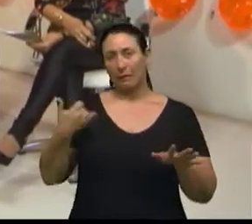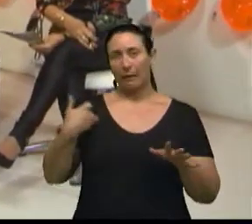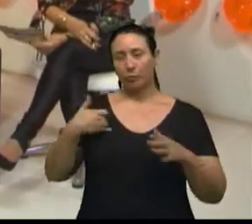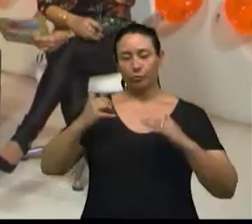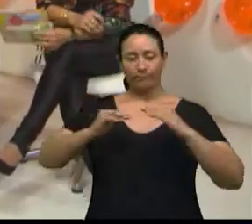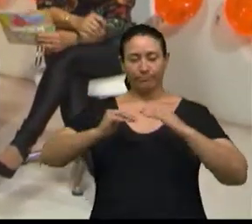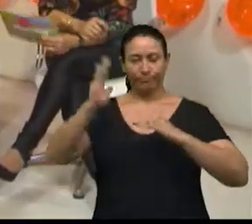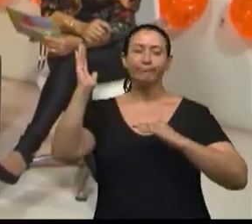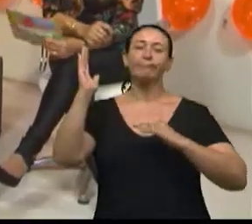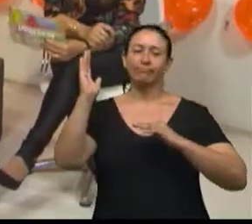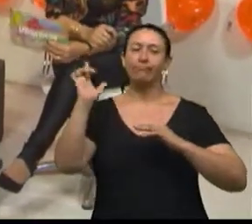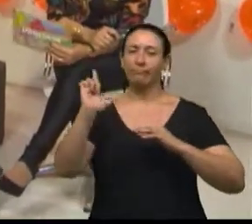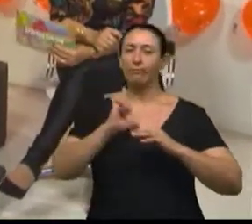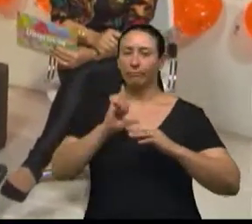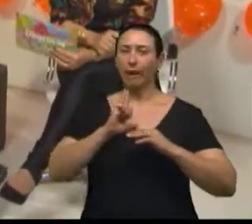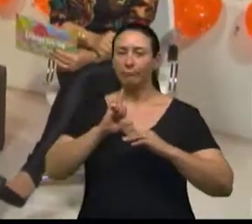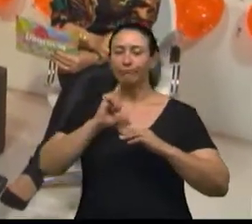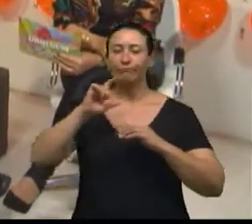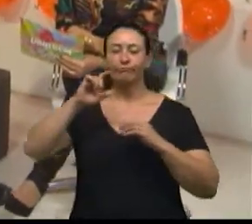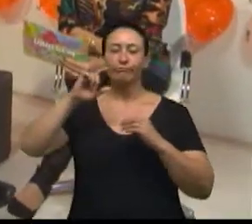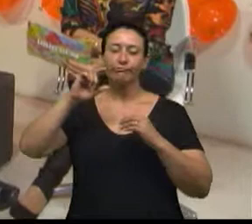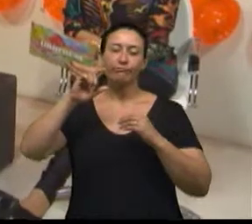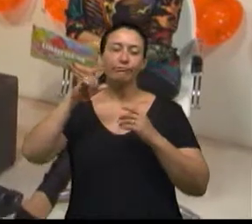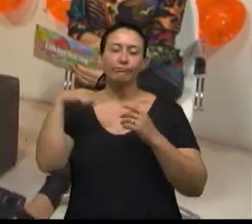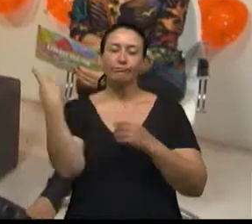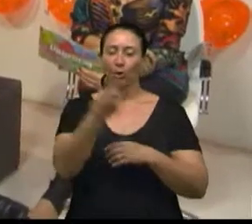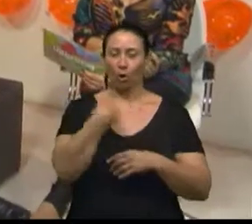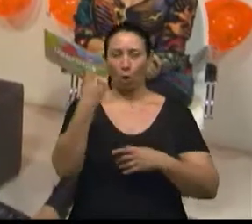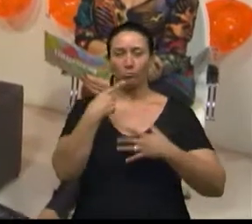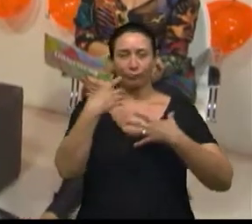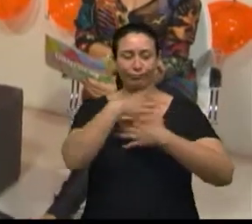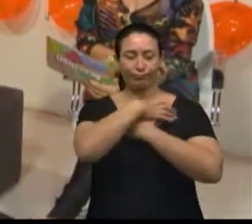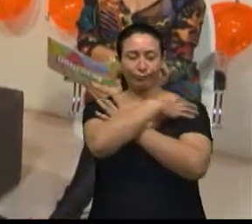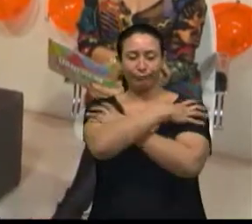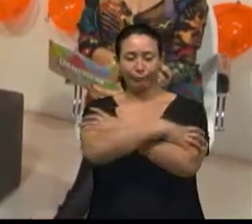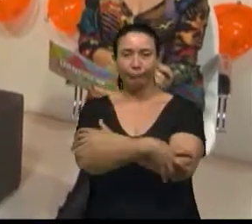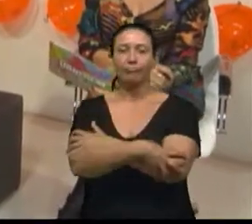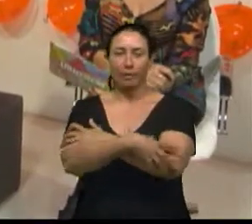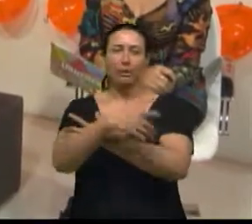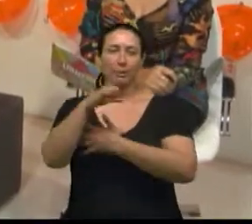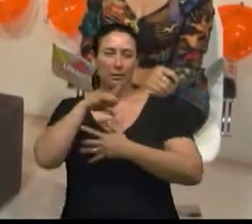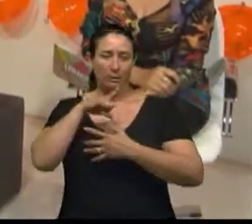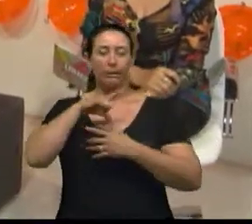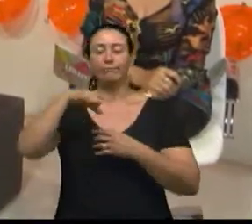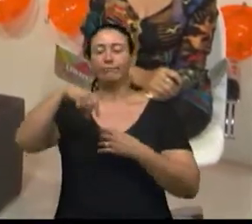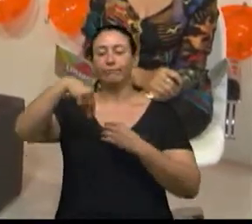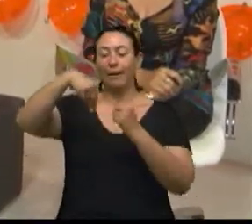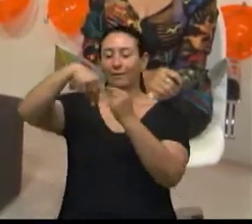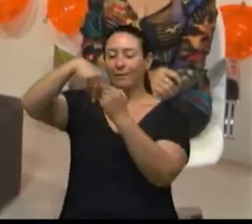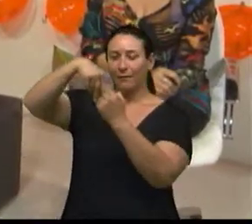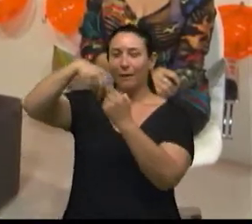envelhecimento da nossa musculatura, da nossa cartilagem e do nosso osso. Então, como é que a gente faz